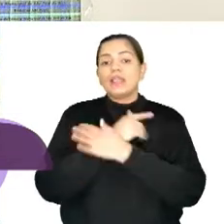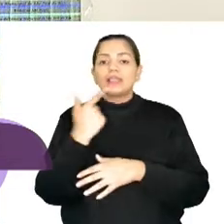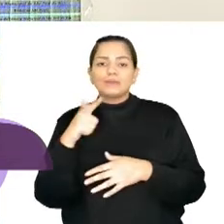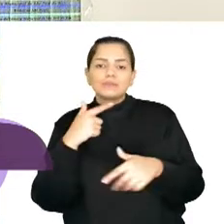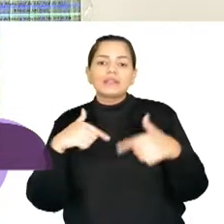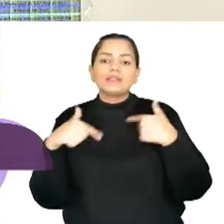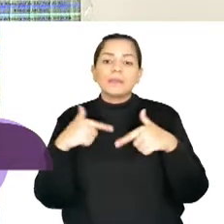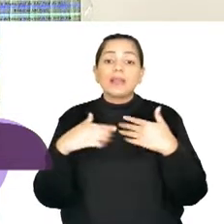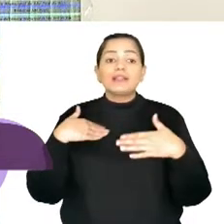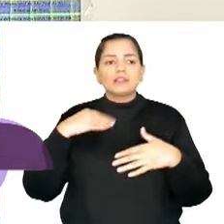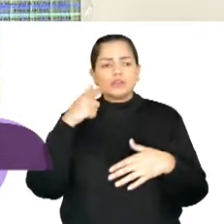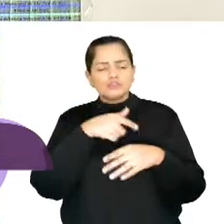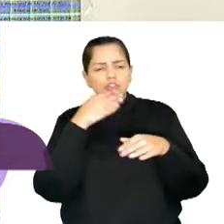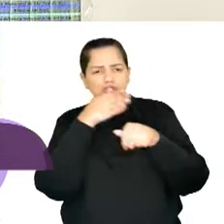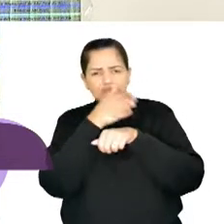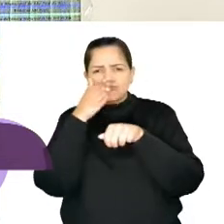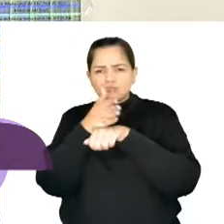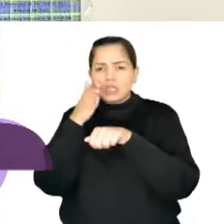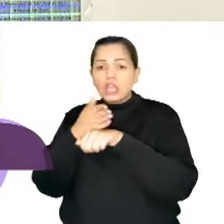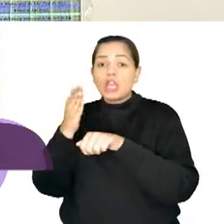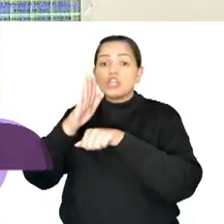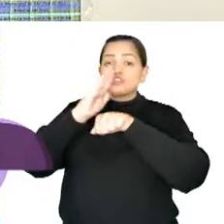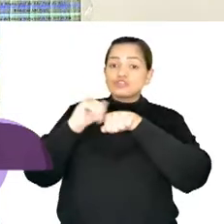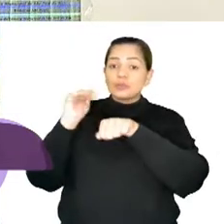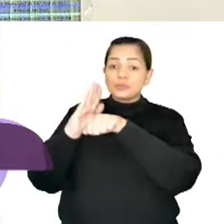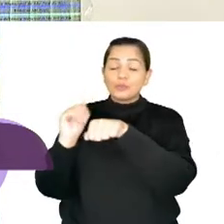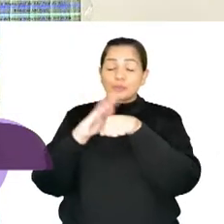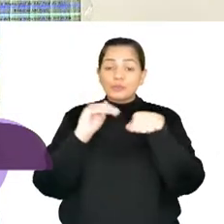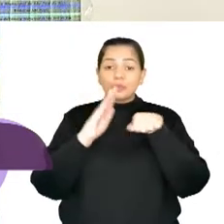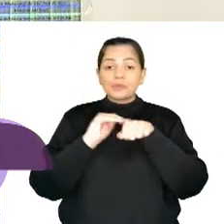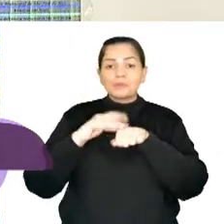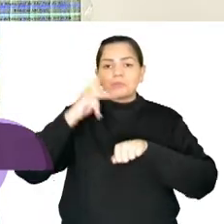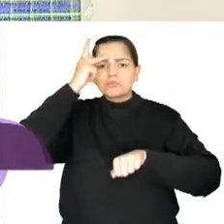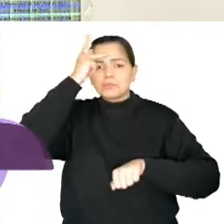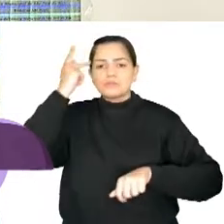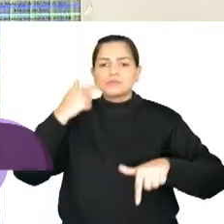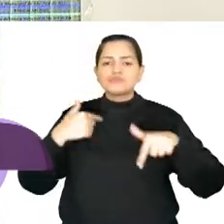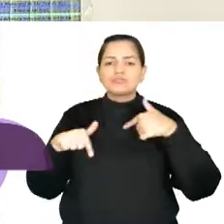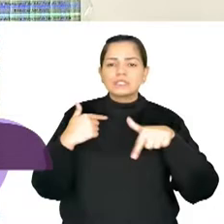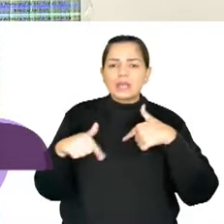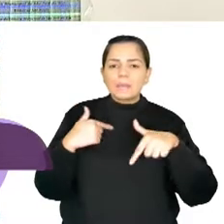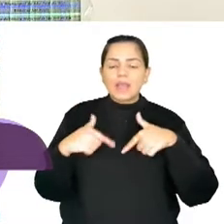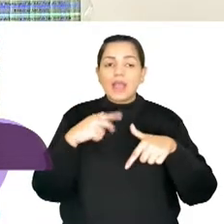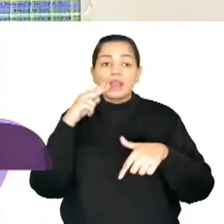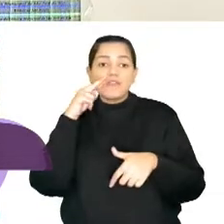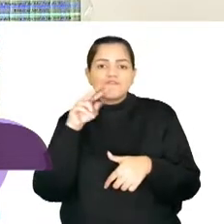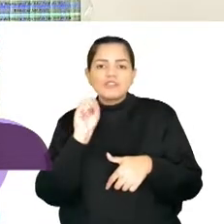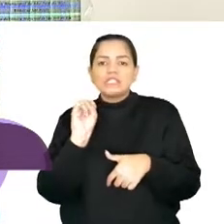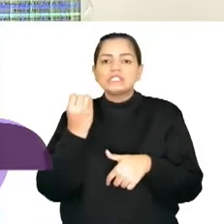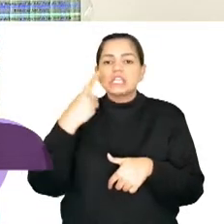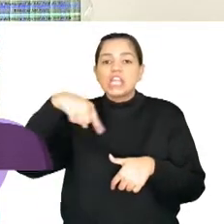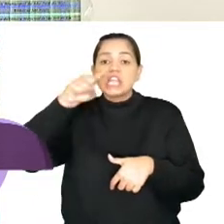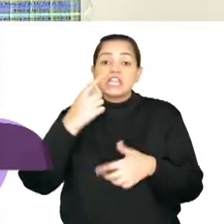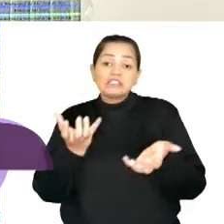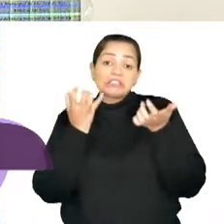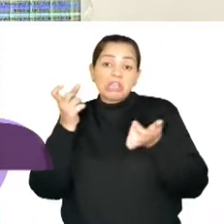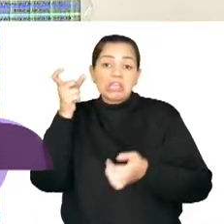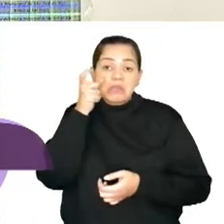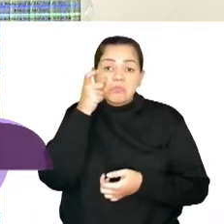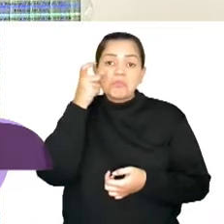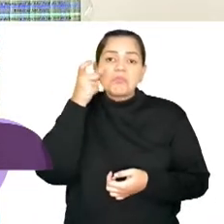que estão inscritos, né, os usuários que a gente acompanha aqui no departamento, para verificar a